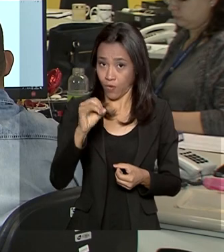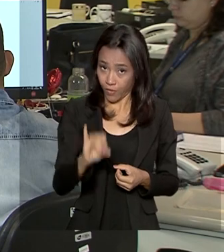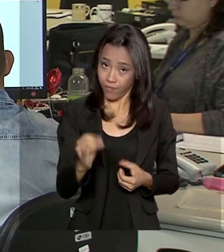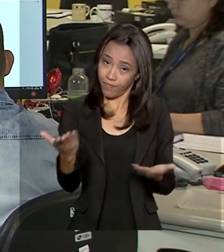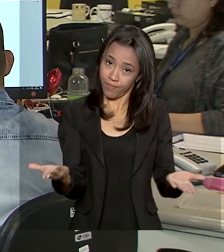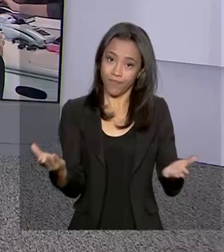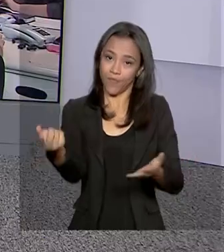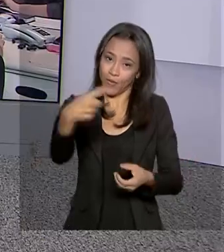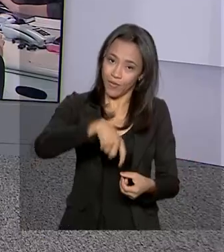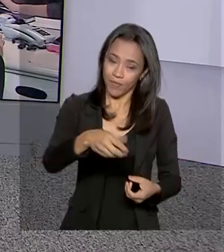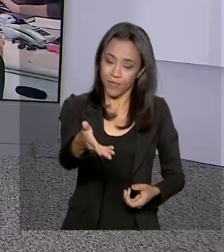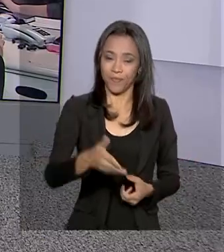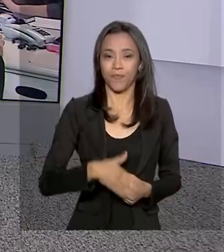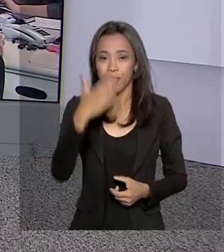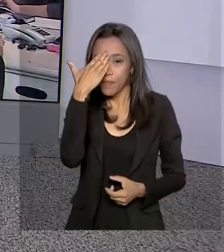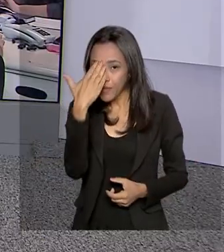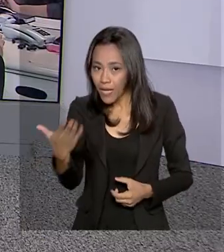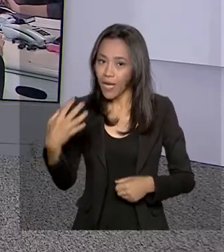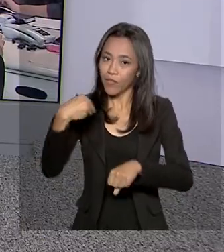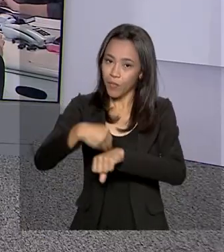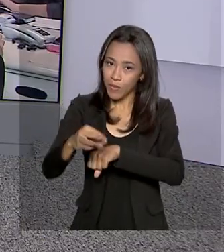Renata. Obrigada, Alessandra, pelas suas informações.